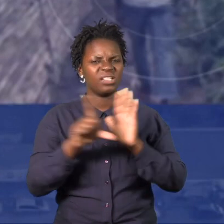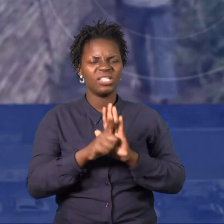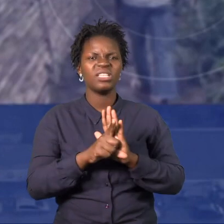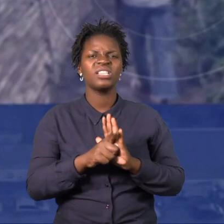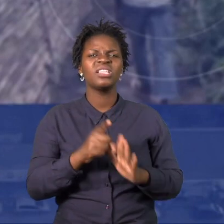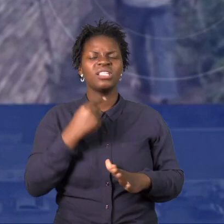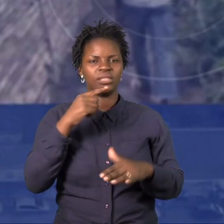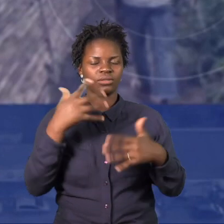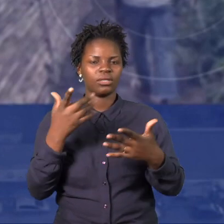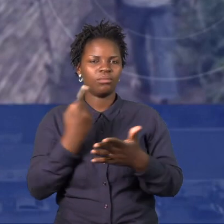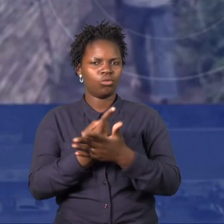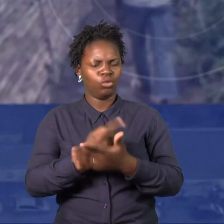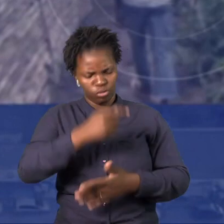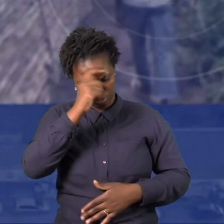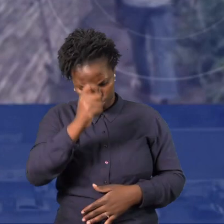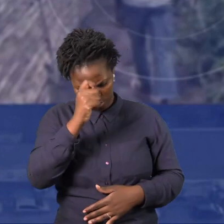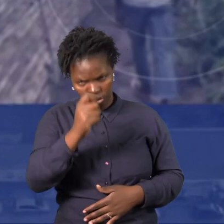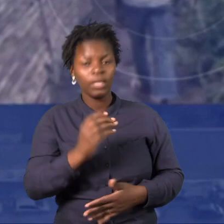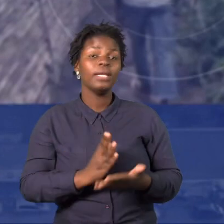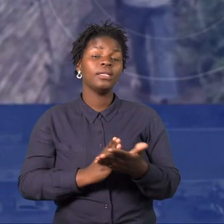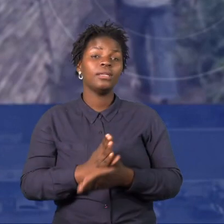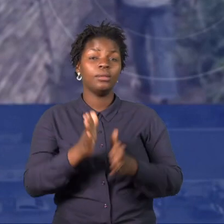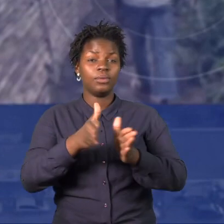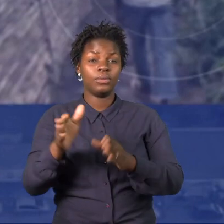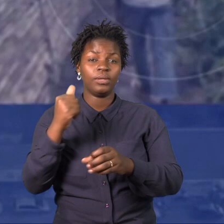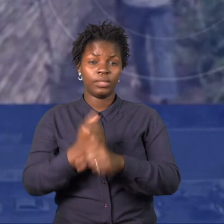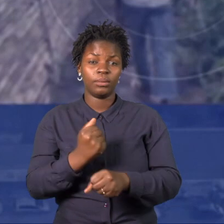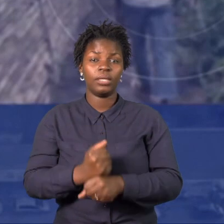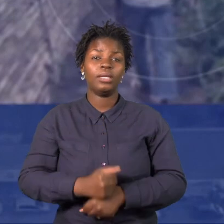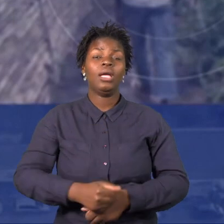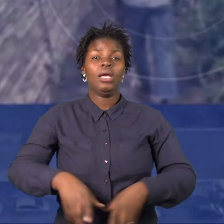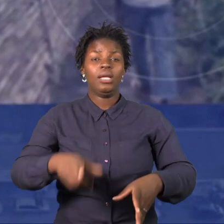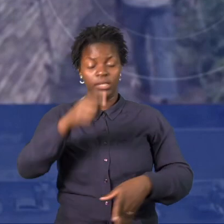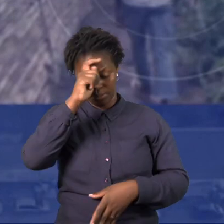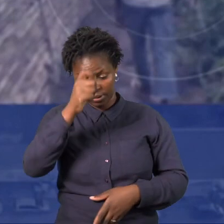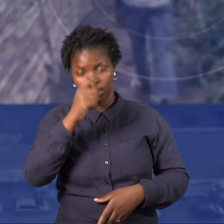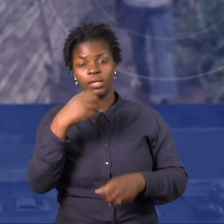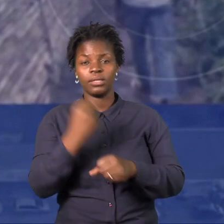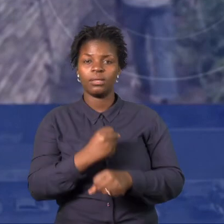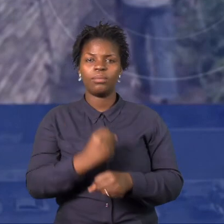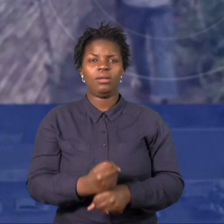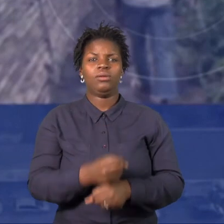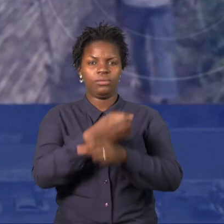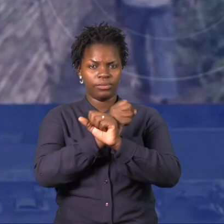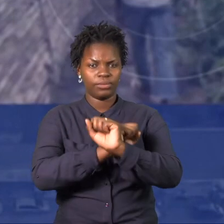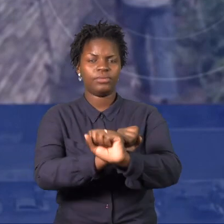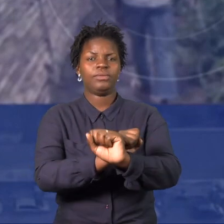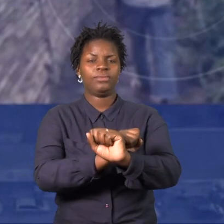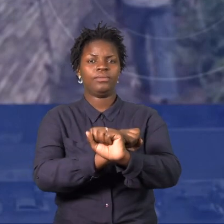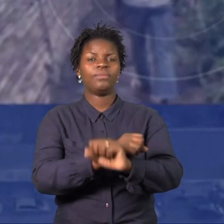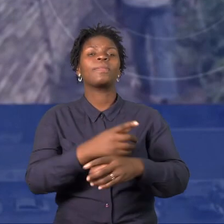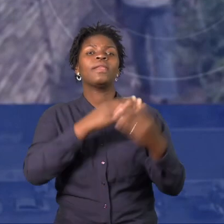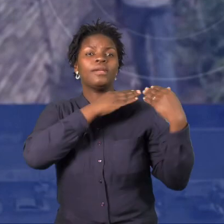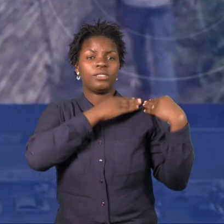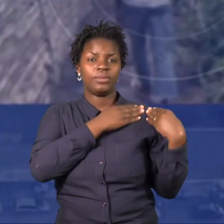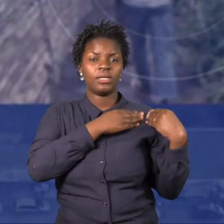responsabilidade do empregador proporcionar boas condições físicas, ambientais e morais de trabalho e instruí